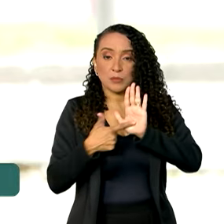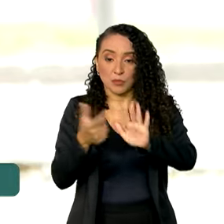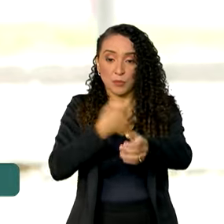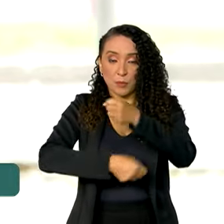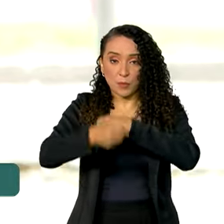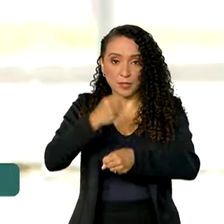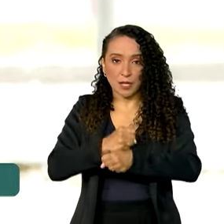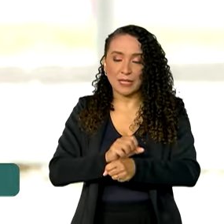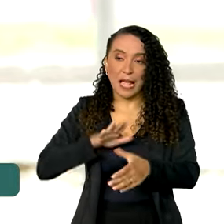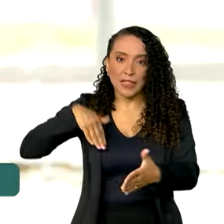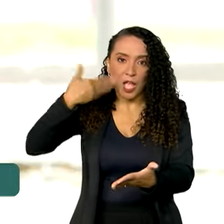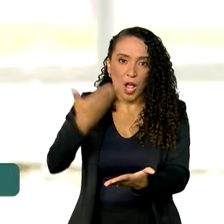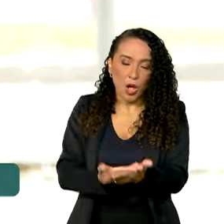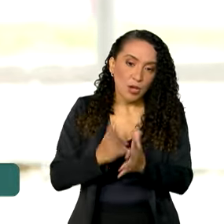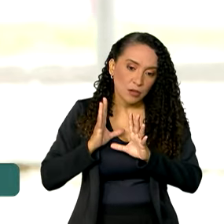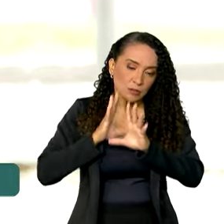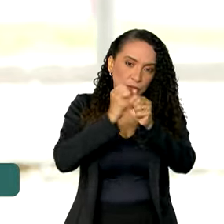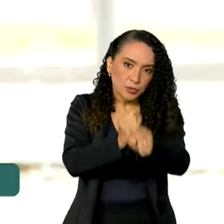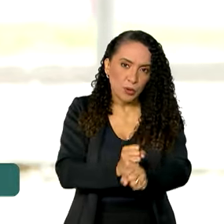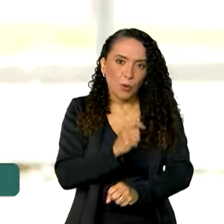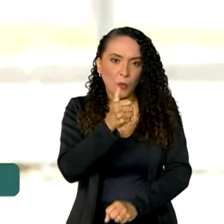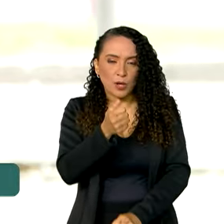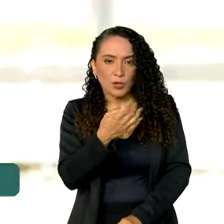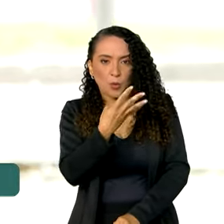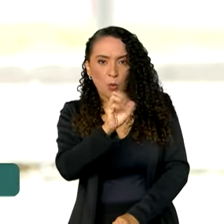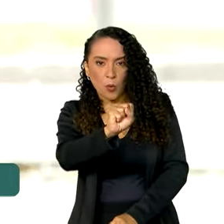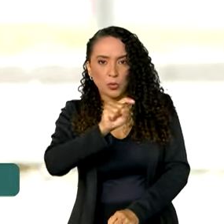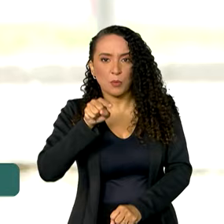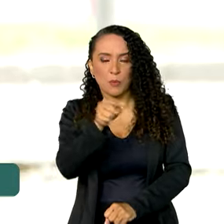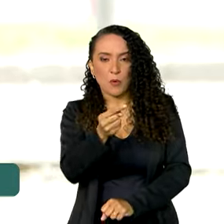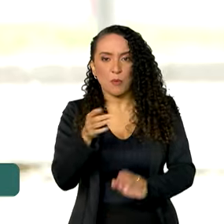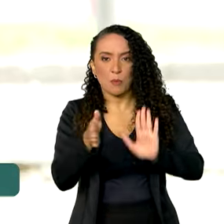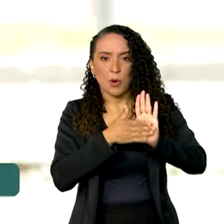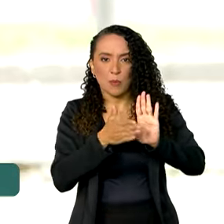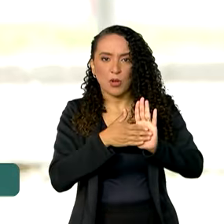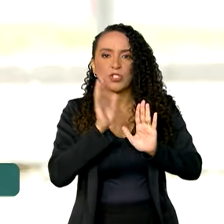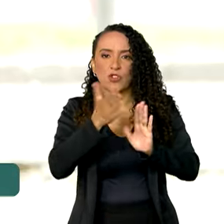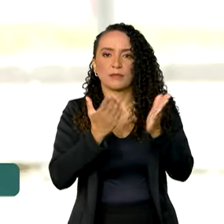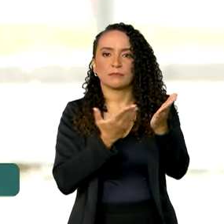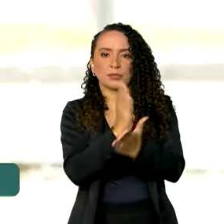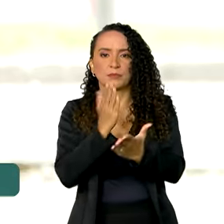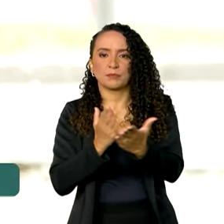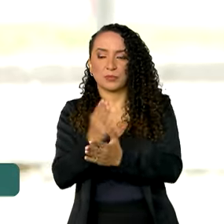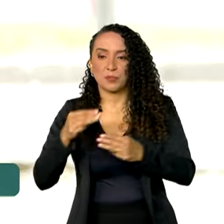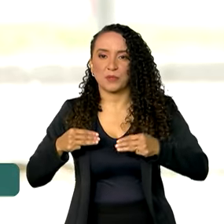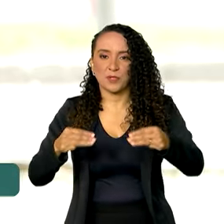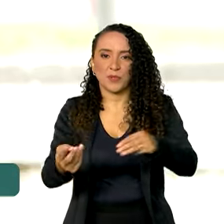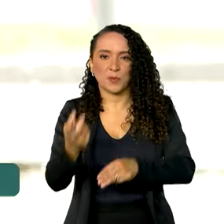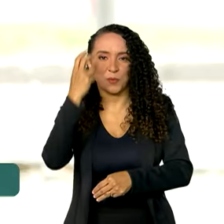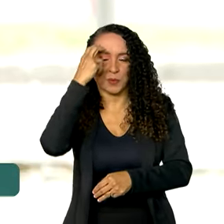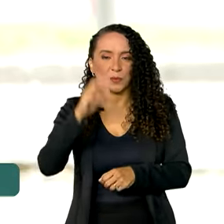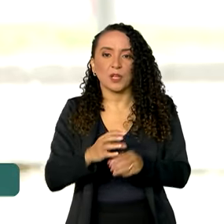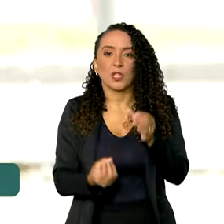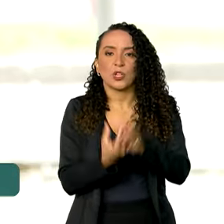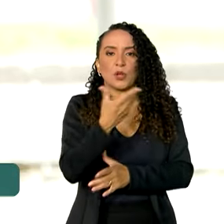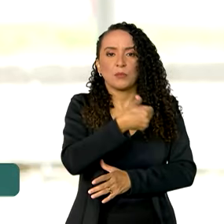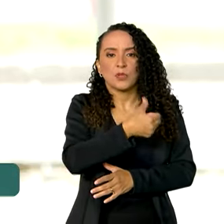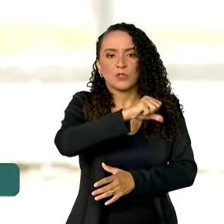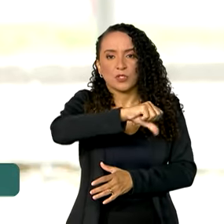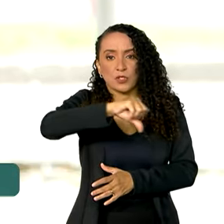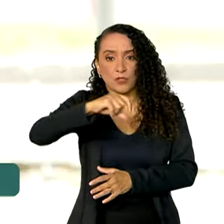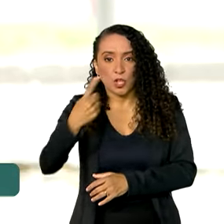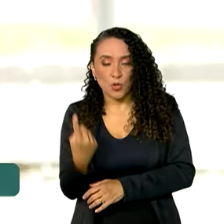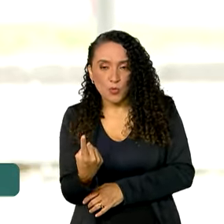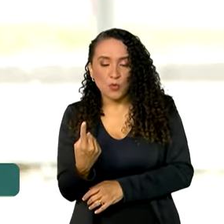passado. Até o momento desse total, quase 8 mil propostas foram aprovadas pelo Ministério da Cultura. Criada em 1991,